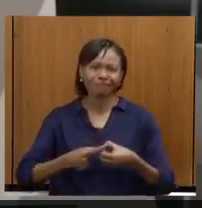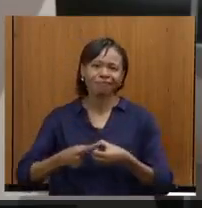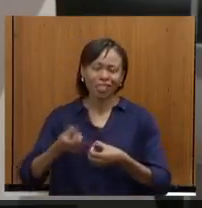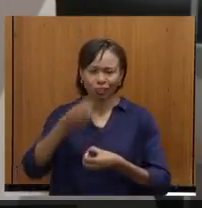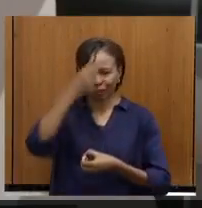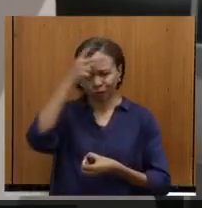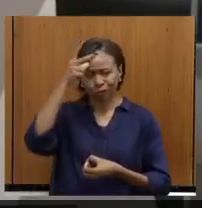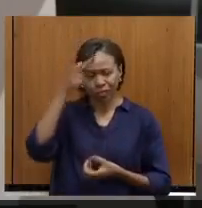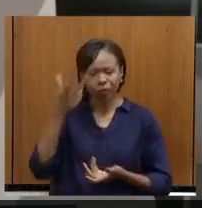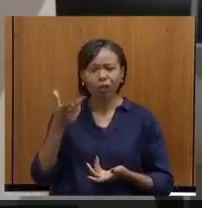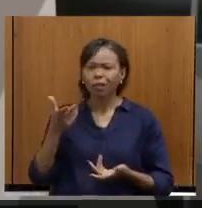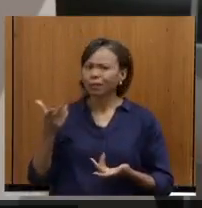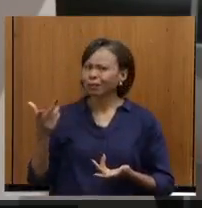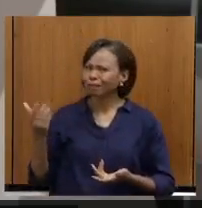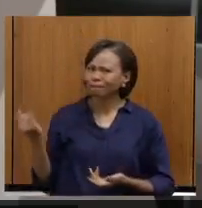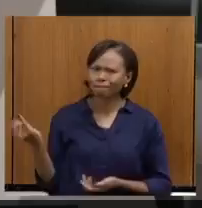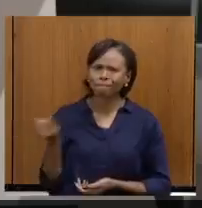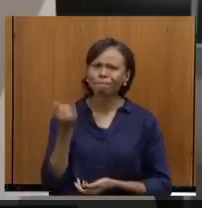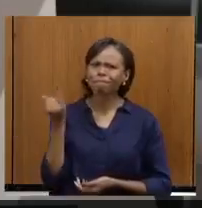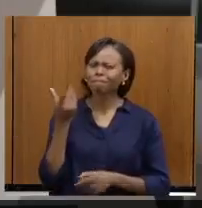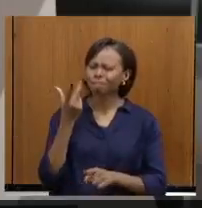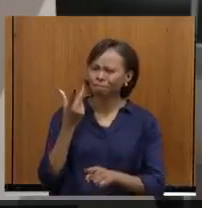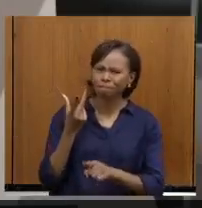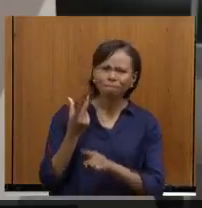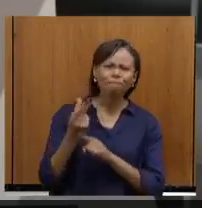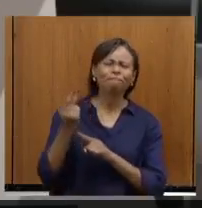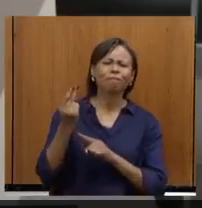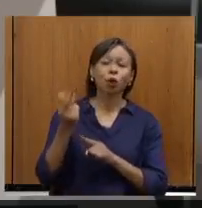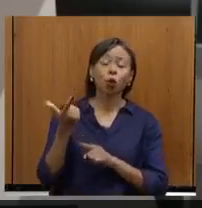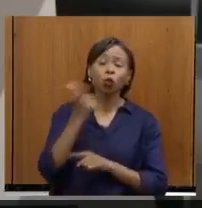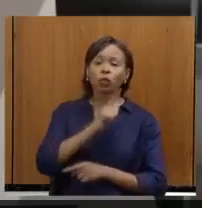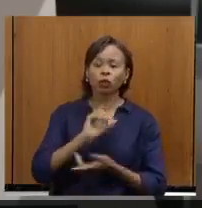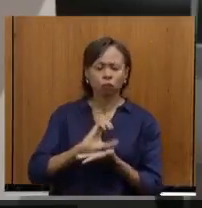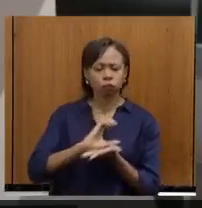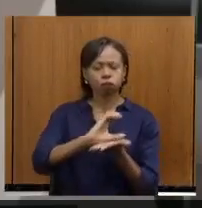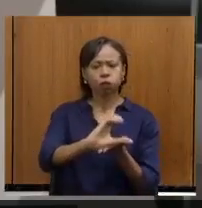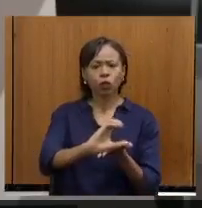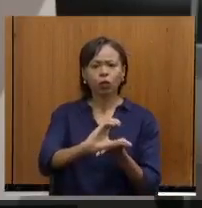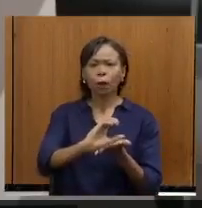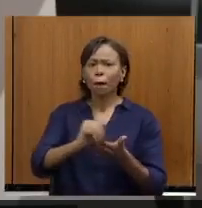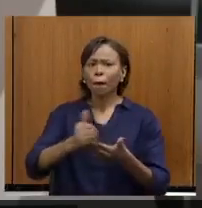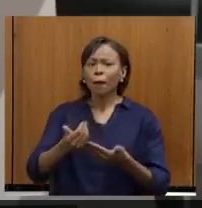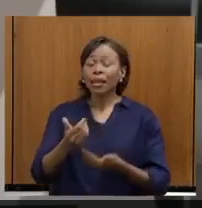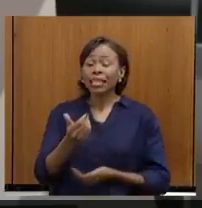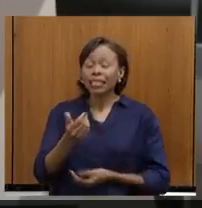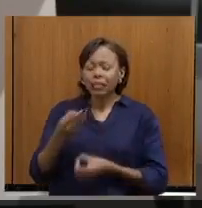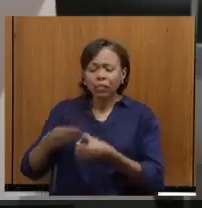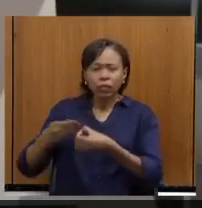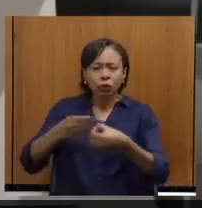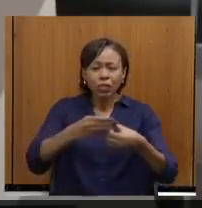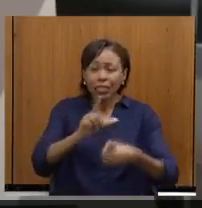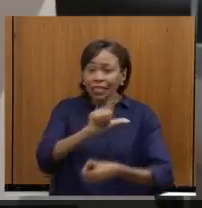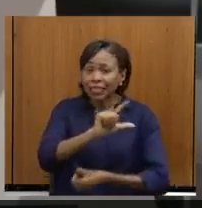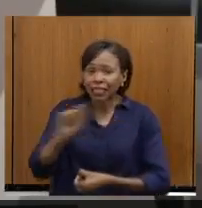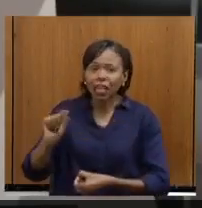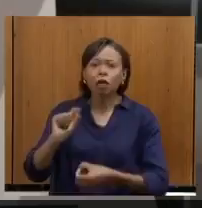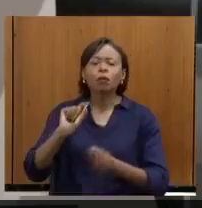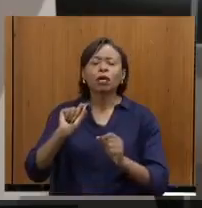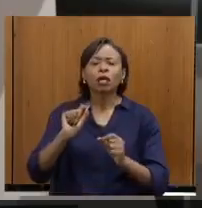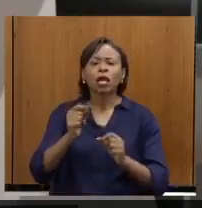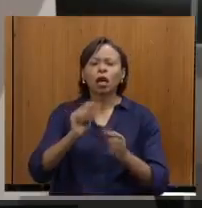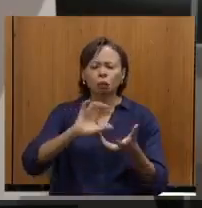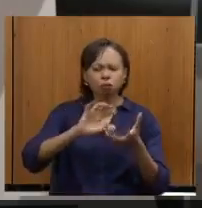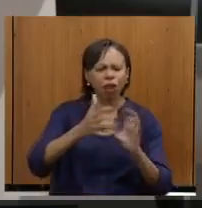um sucesso. Conseguimos levar recursos a 100 municípios para requalificar as suas bibliotecas,